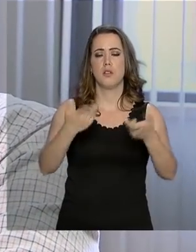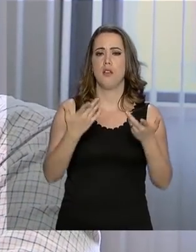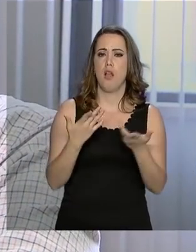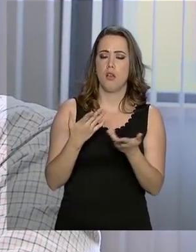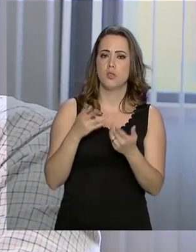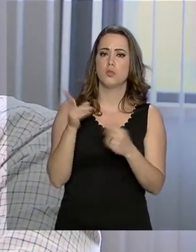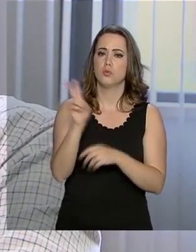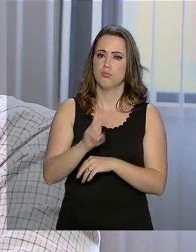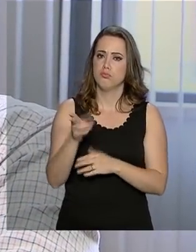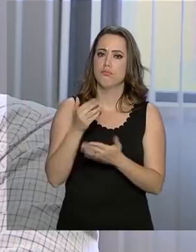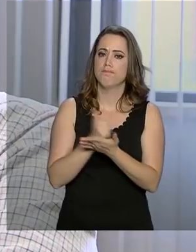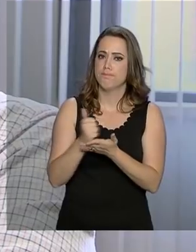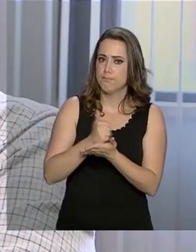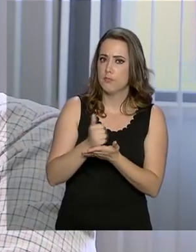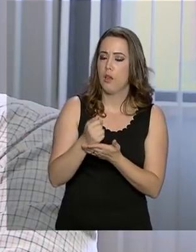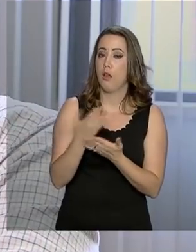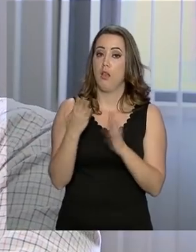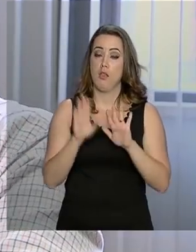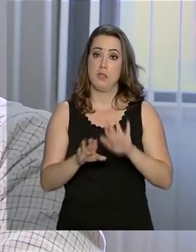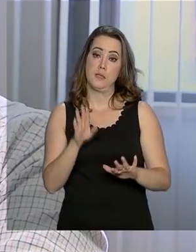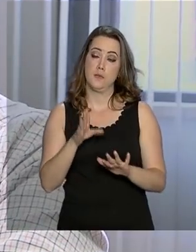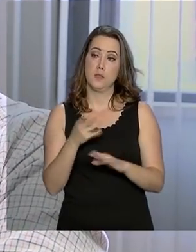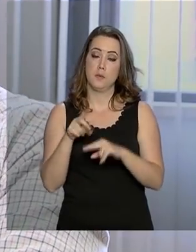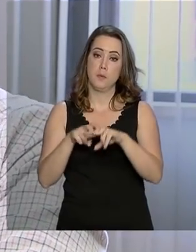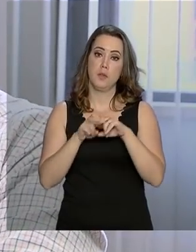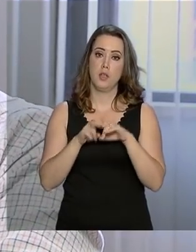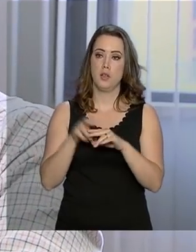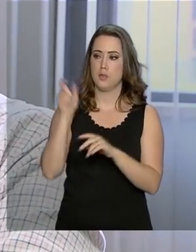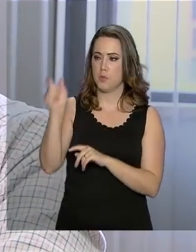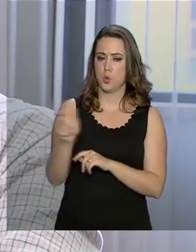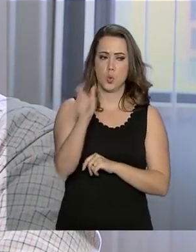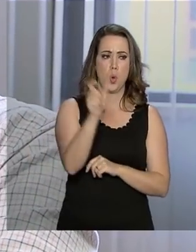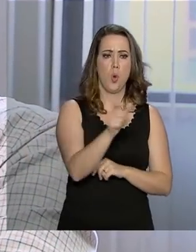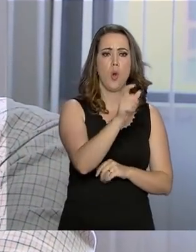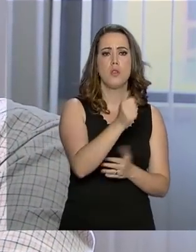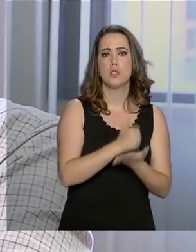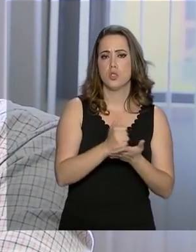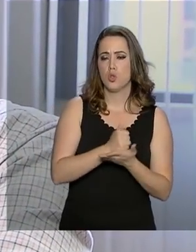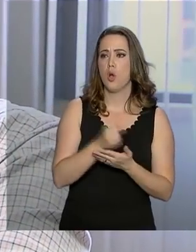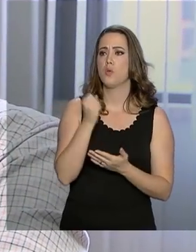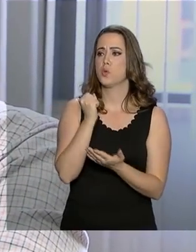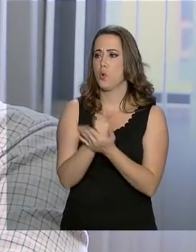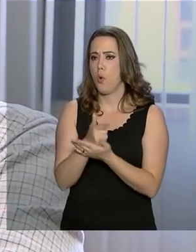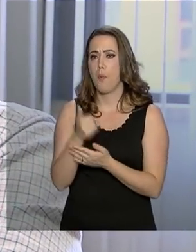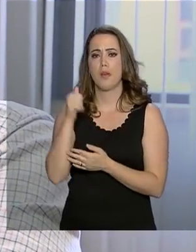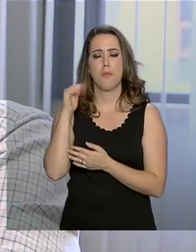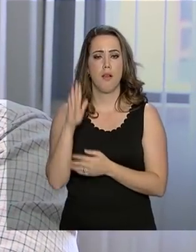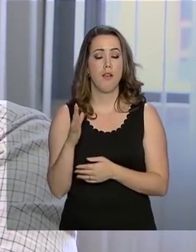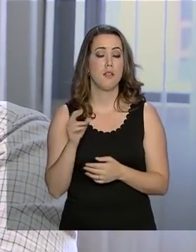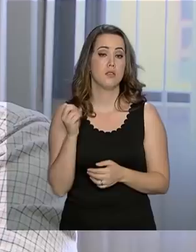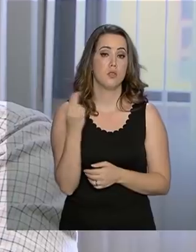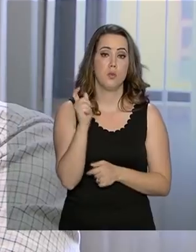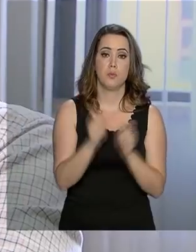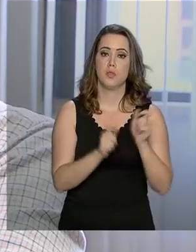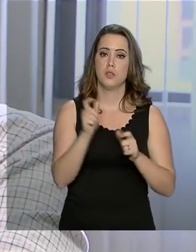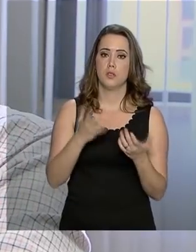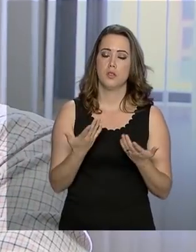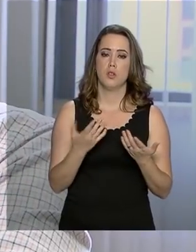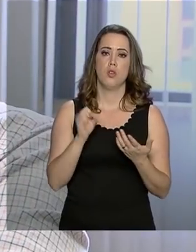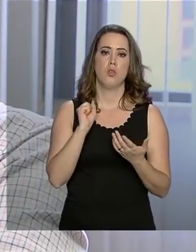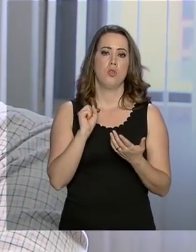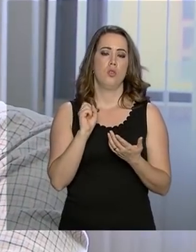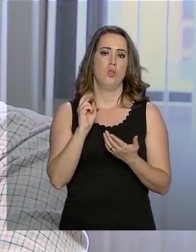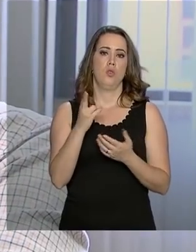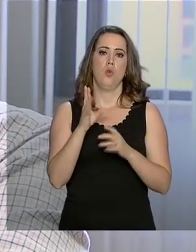exploração desse mercado. Seja através dos jogadores que jogam e compram novos jogos, seja através de streaming